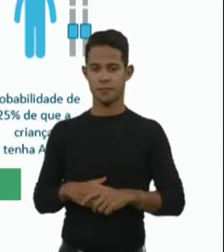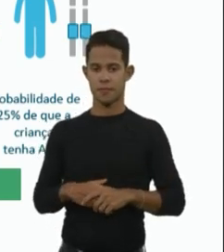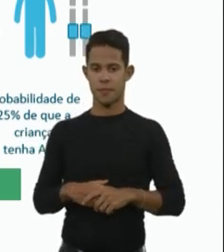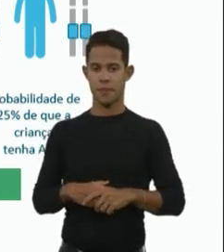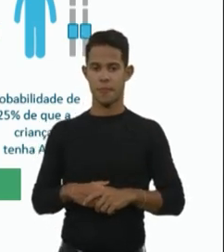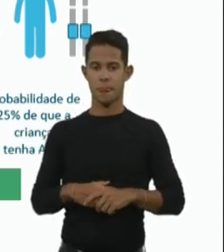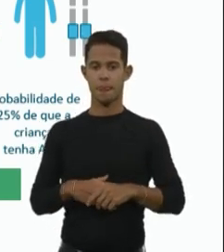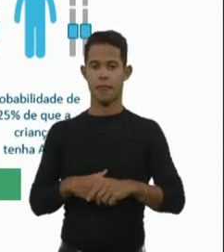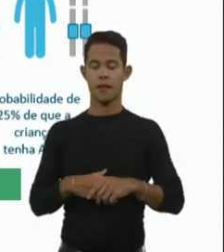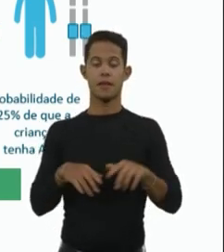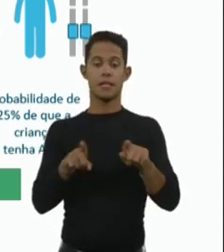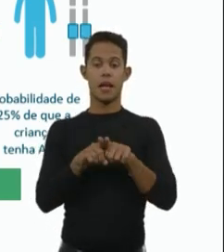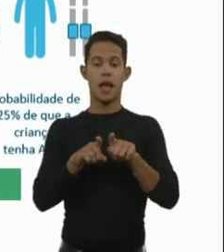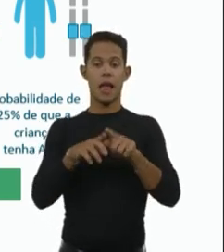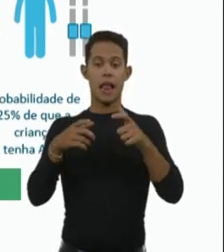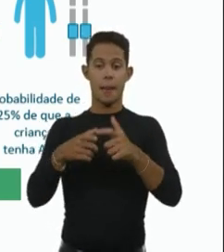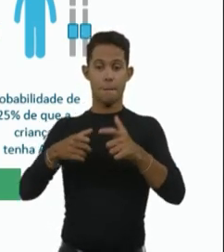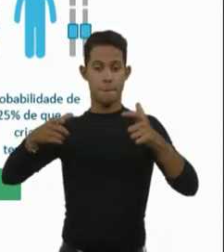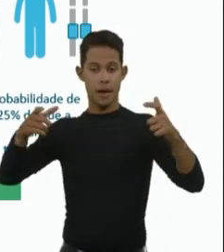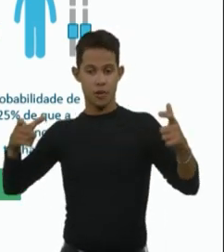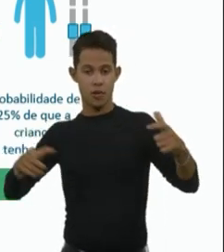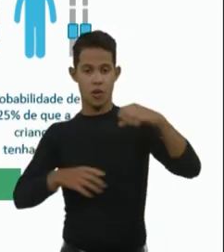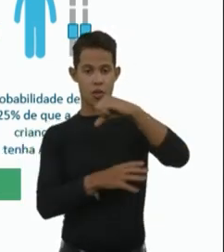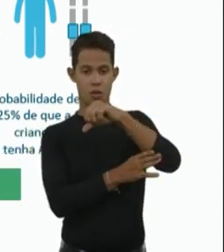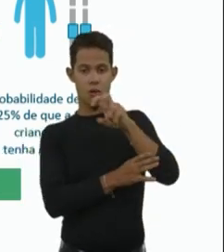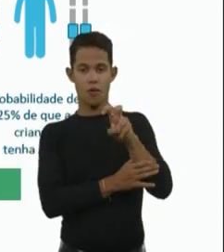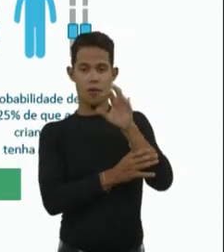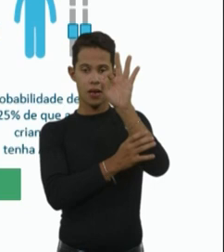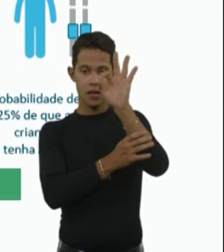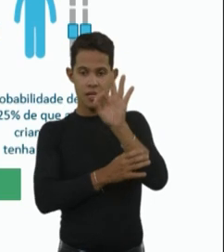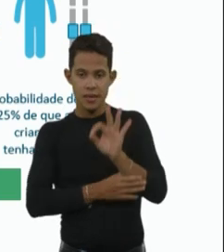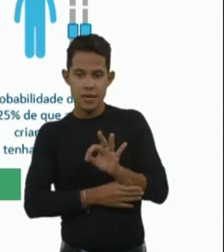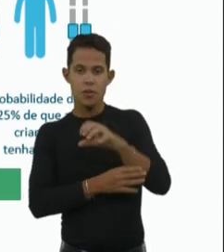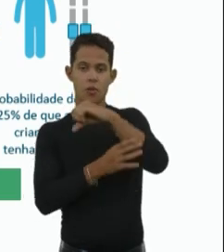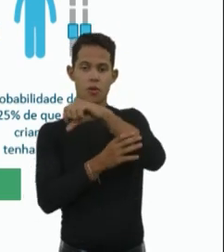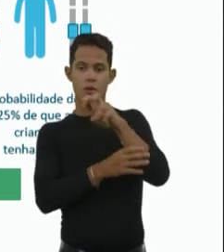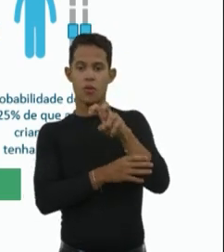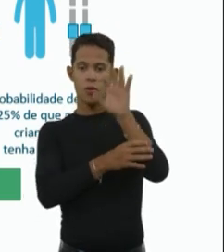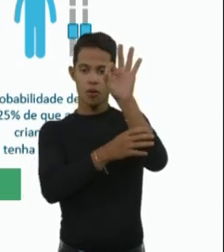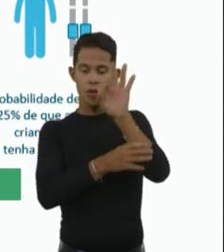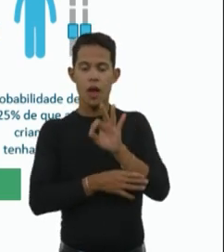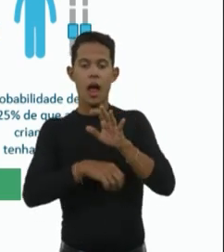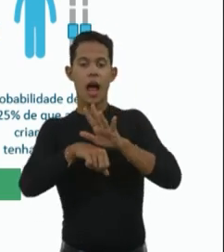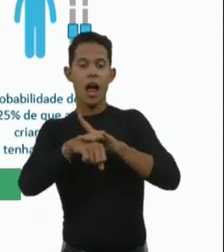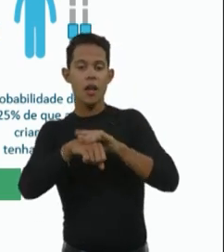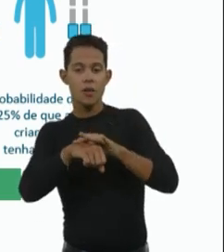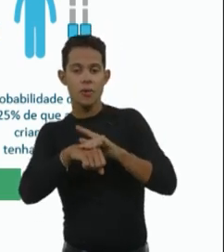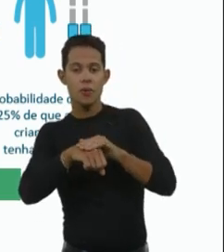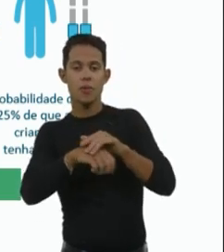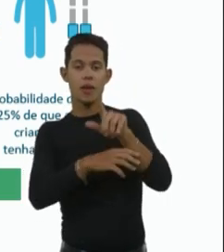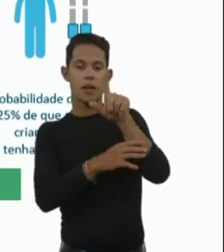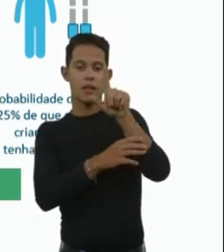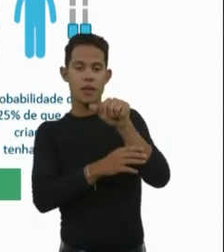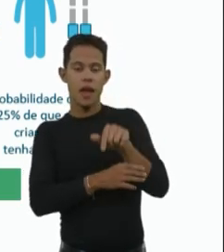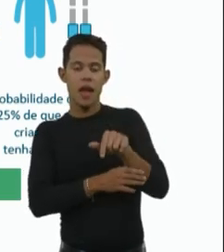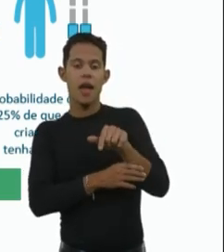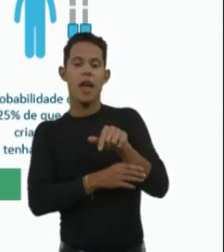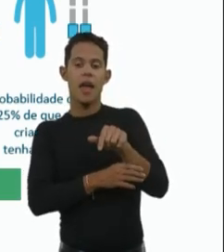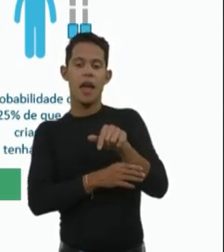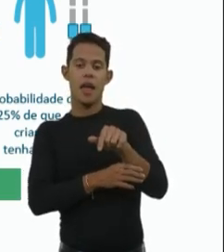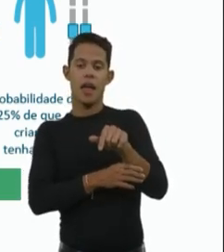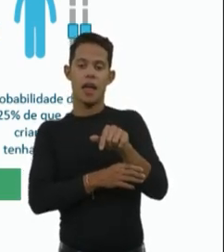E na grande maioria das vezes, em 95% das vezes, então, a doença, ela é causada por essa mutação